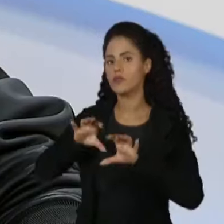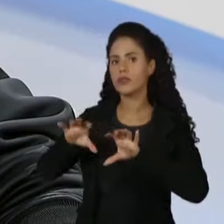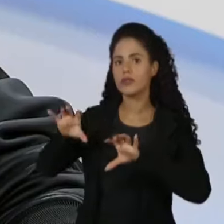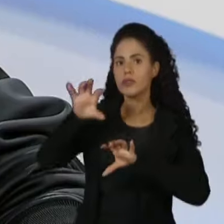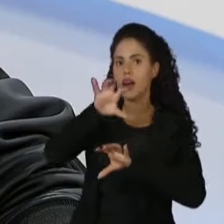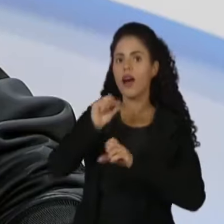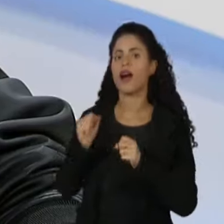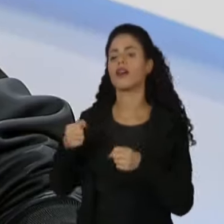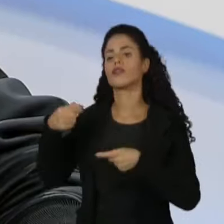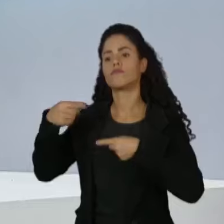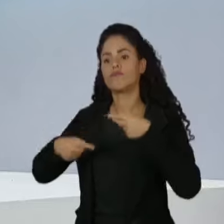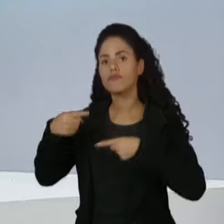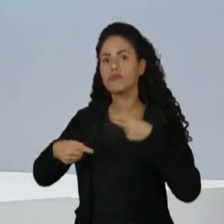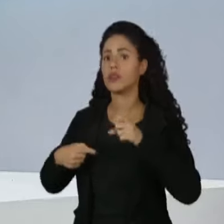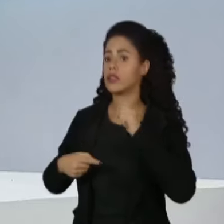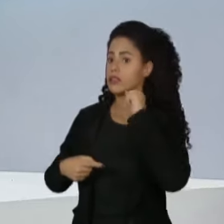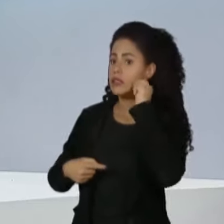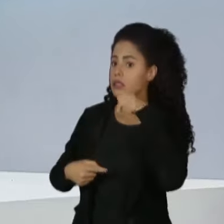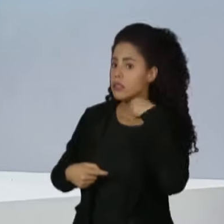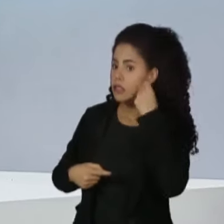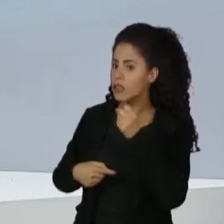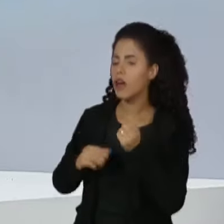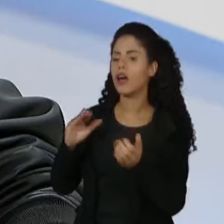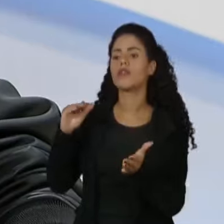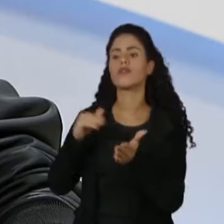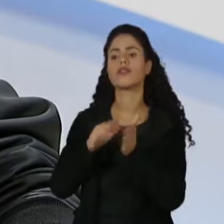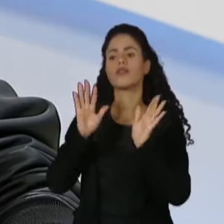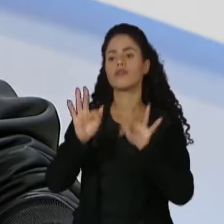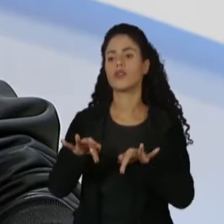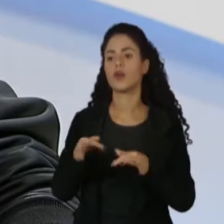ser candidato ao Senado? Ou o senhor vai até o fim?